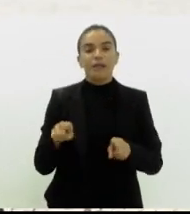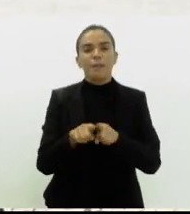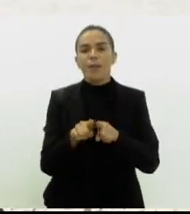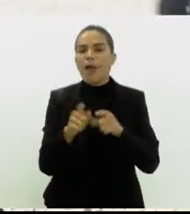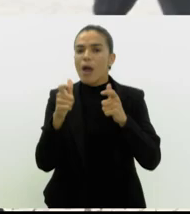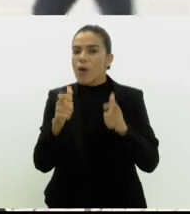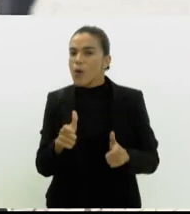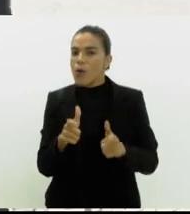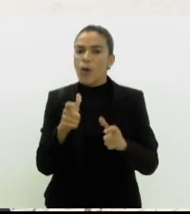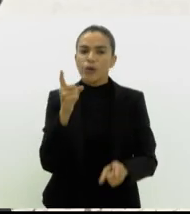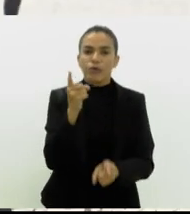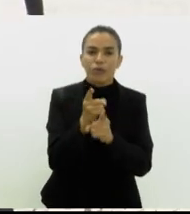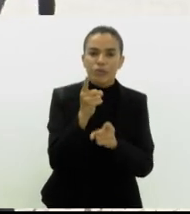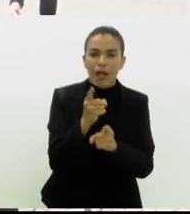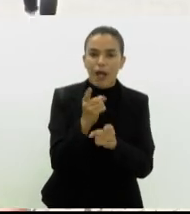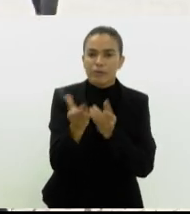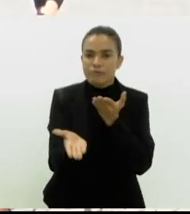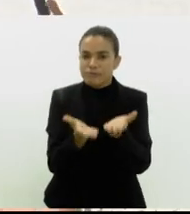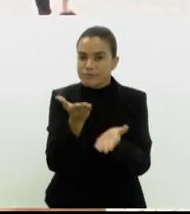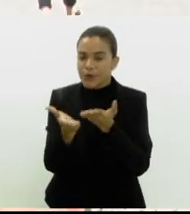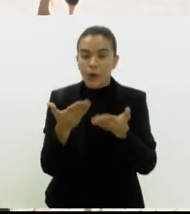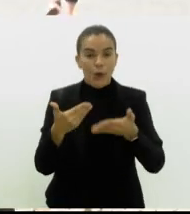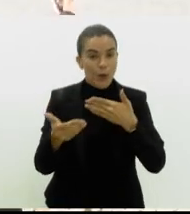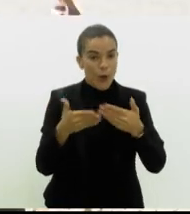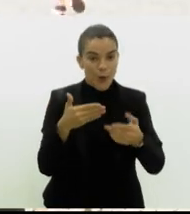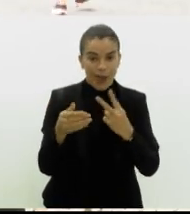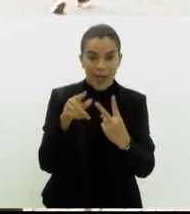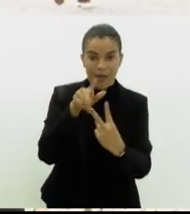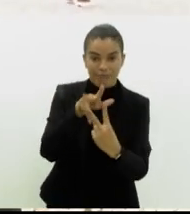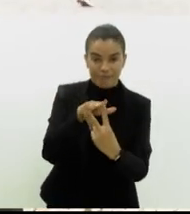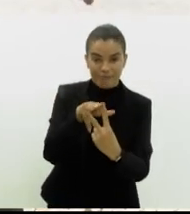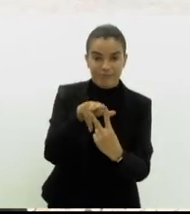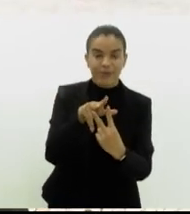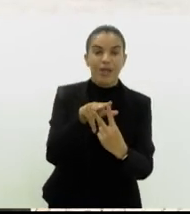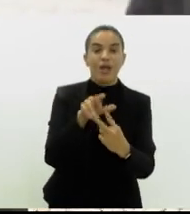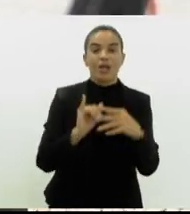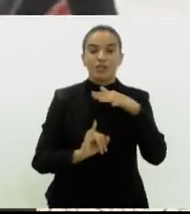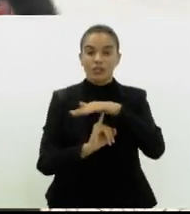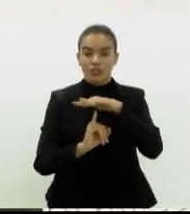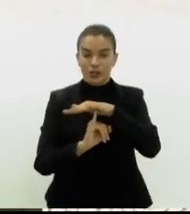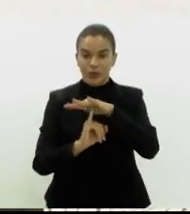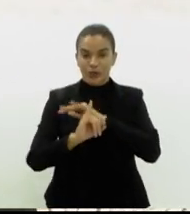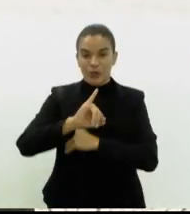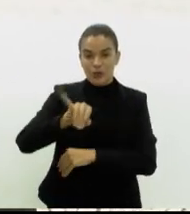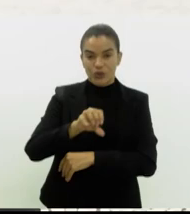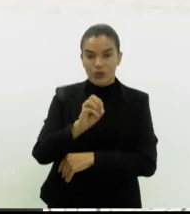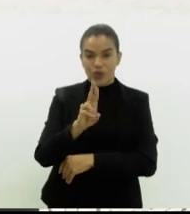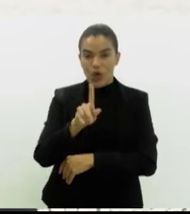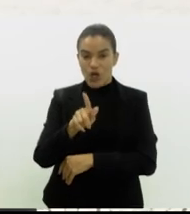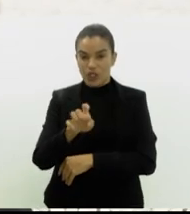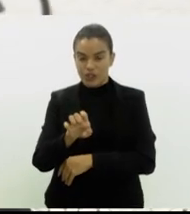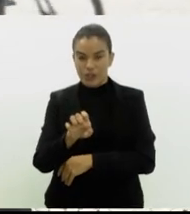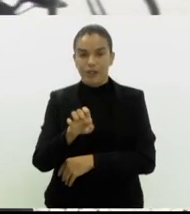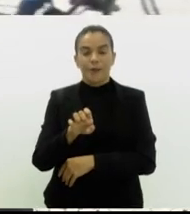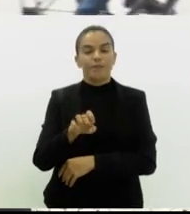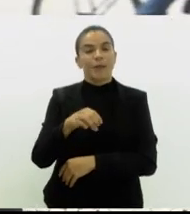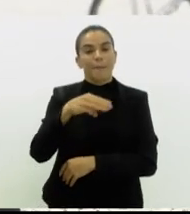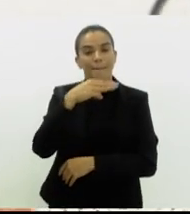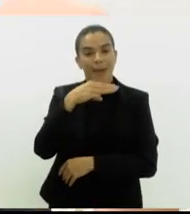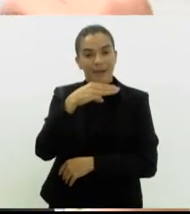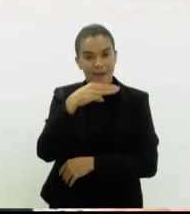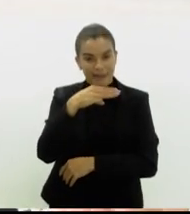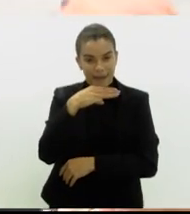onde encontrar esse serviço? Qualquer uma das nossas unidades, que o Instituto Jorge Faisman, que fica lá na Mangueira, na Rua Batolomeu